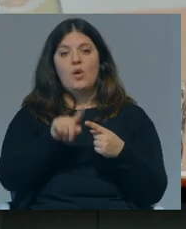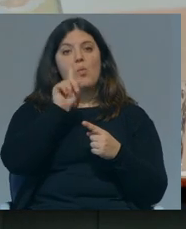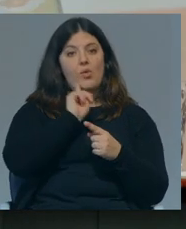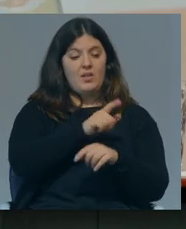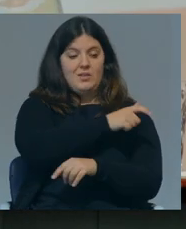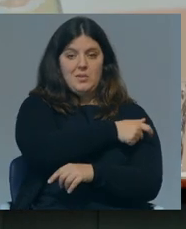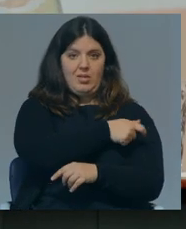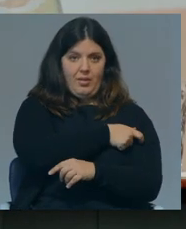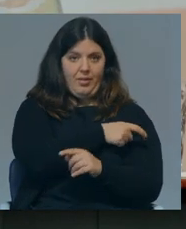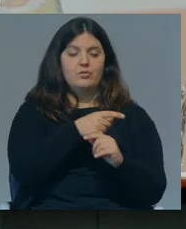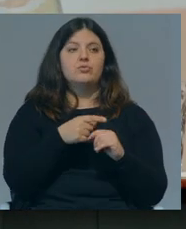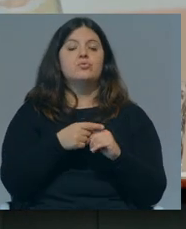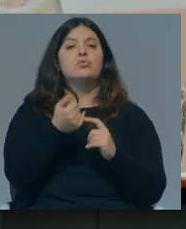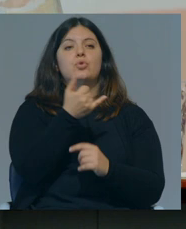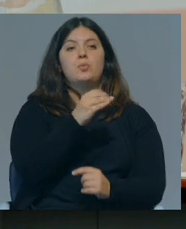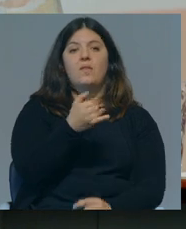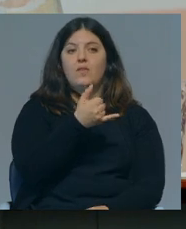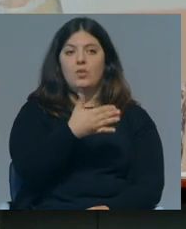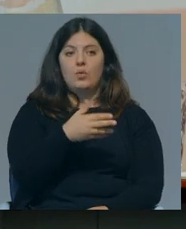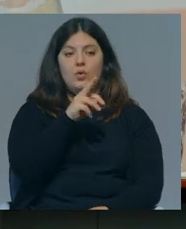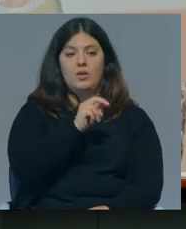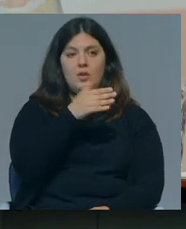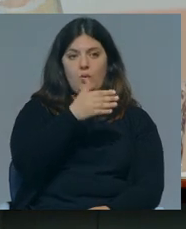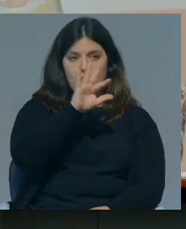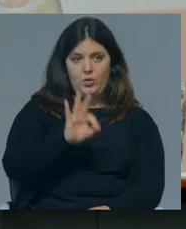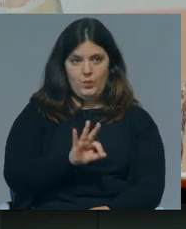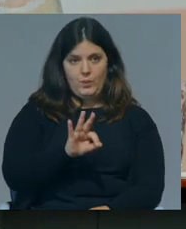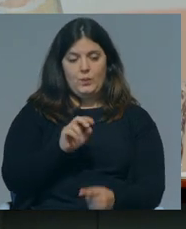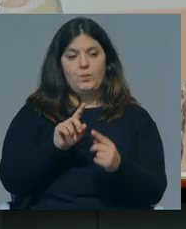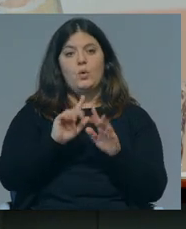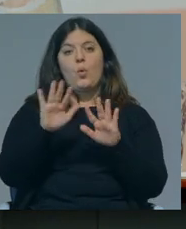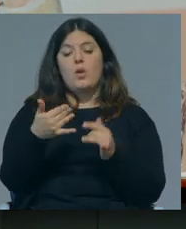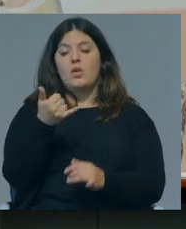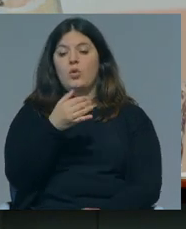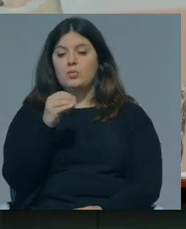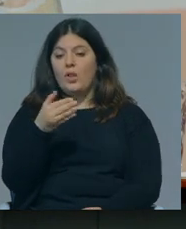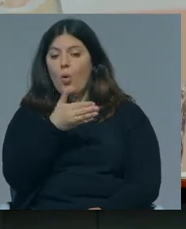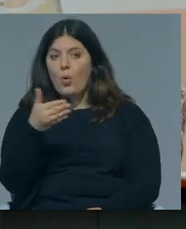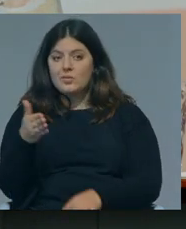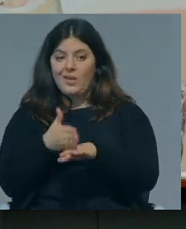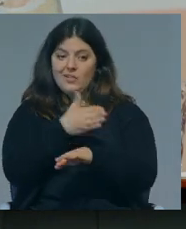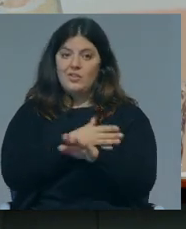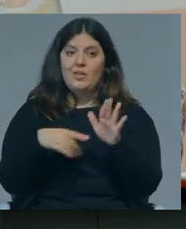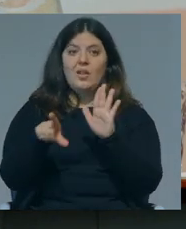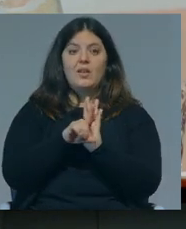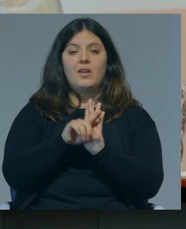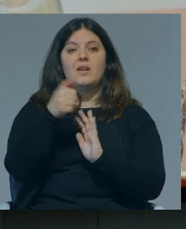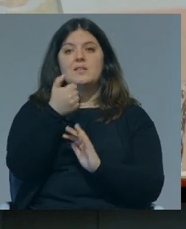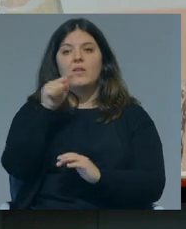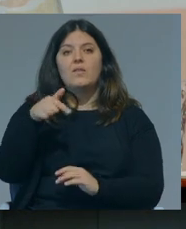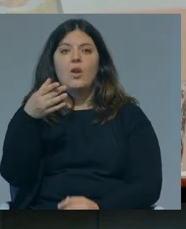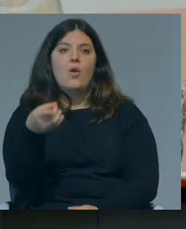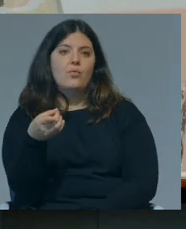mulheres representadas em 2021 são 31%, quando em 2011, antes da lei, eram 5